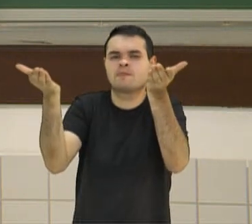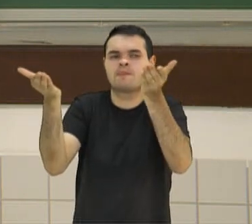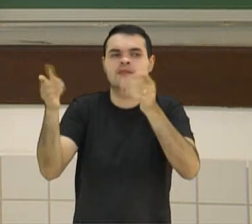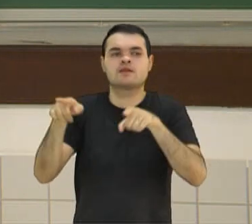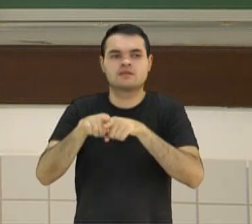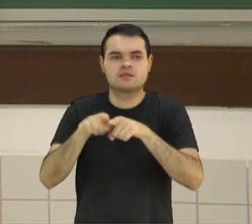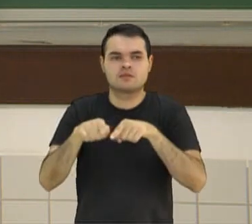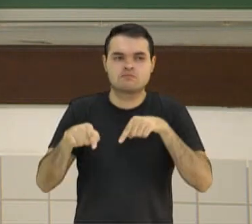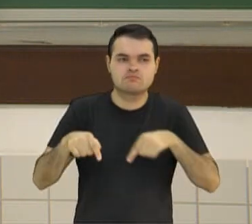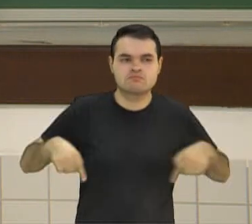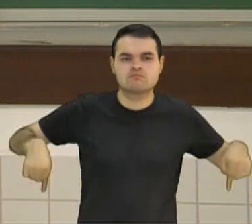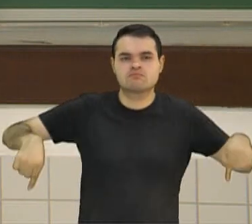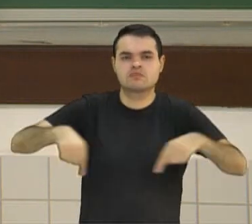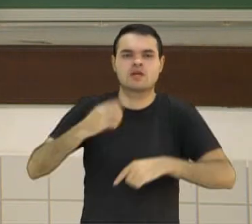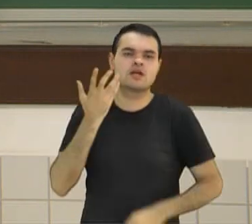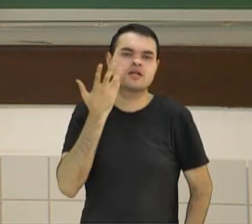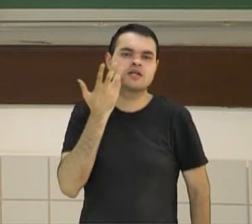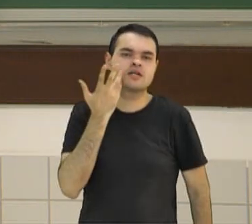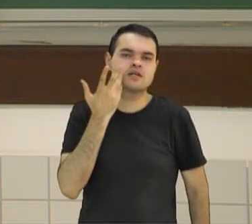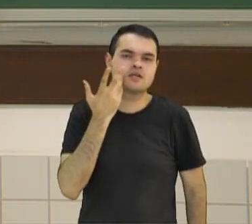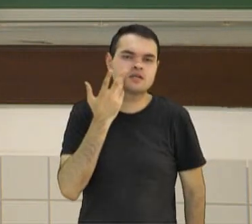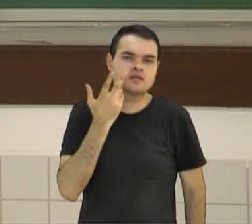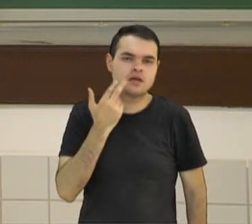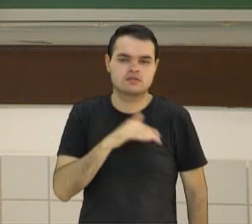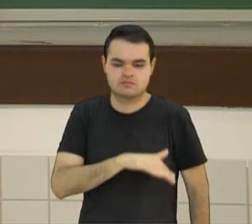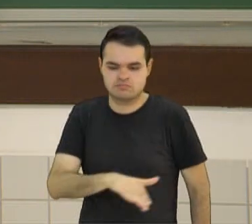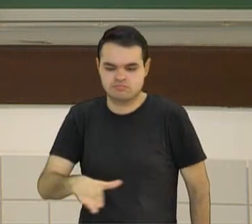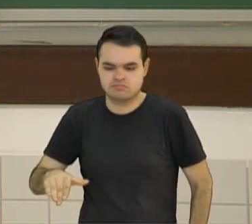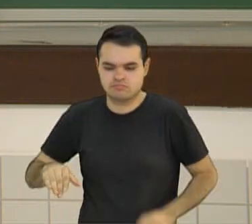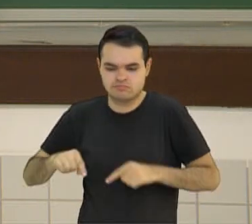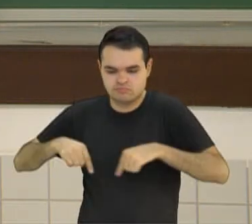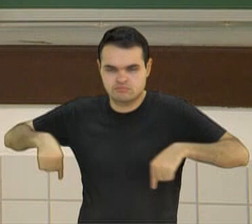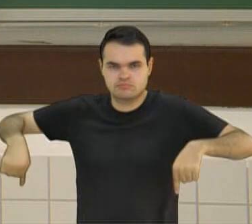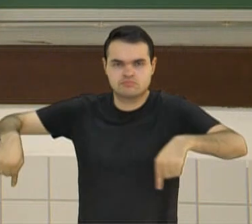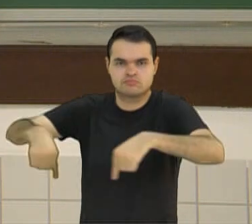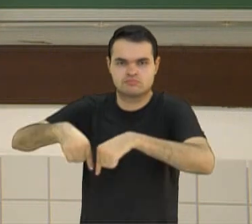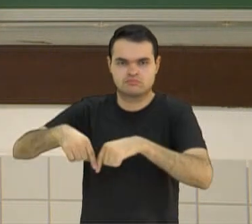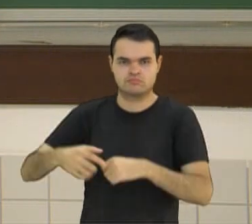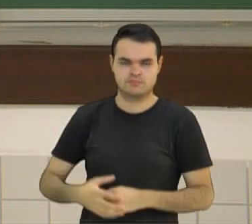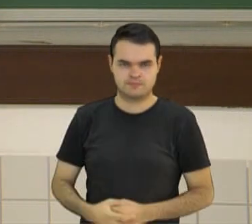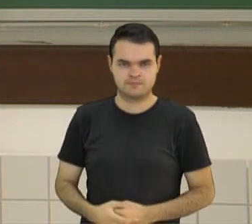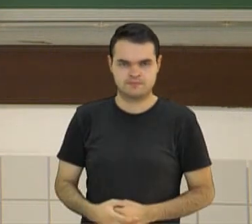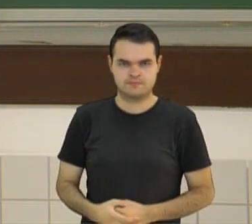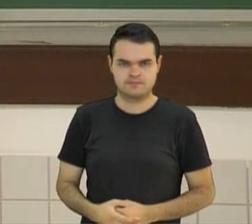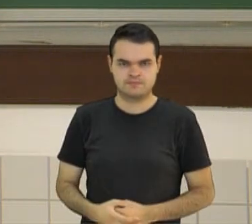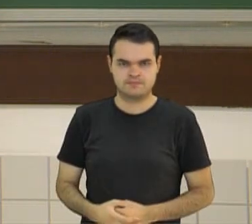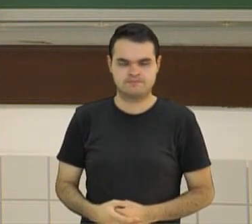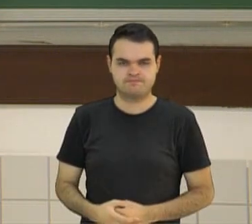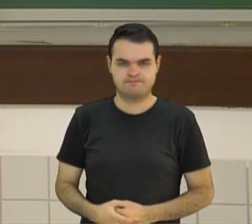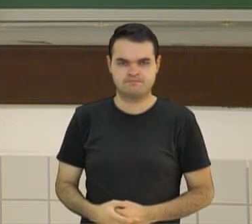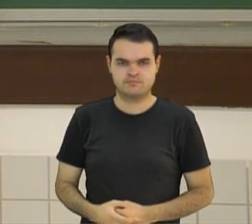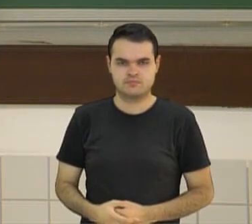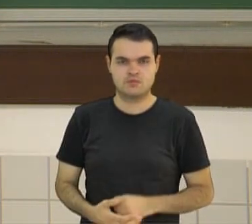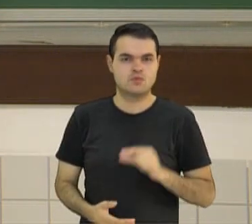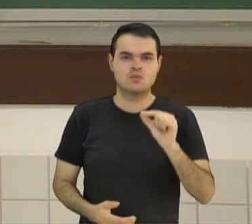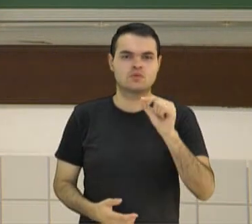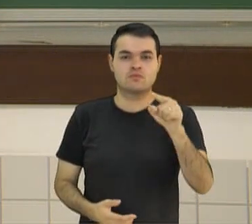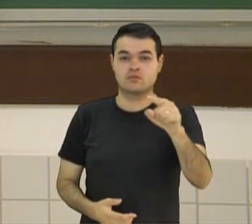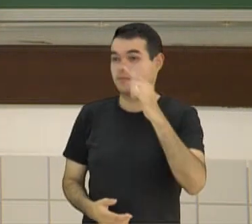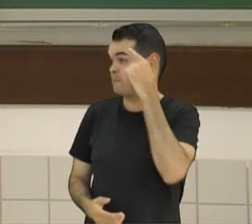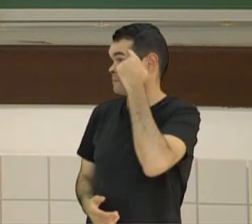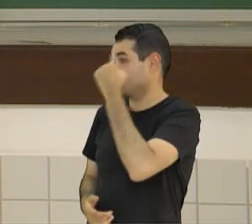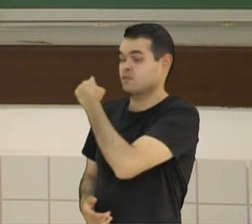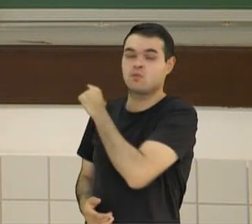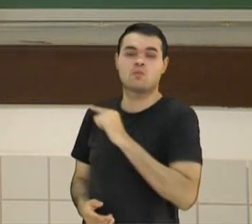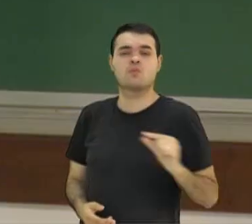temos algumas crianças que estão ao redor dessa pessoa que pede esmolas. O que você pensa?